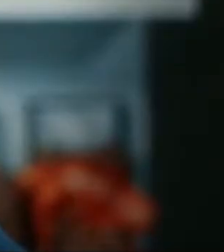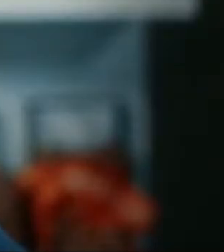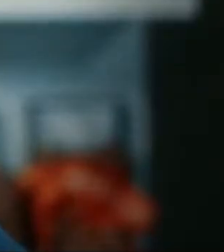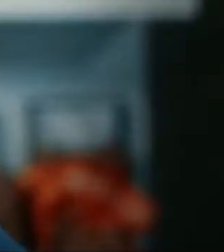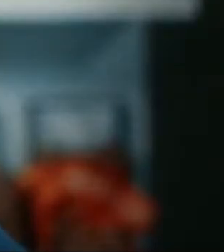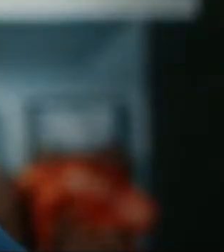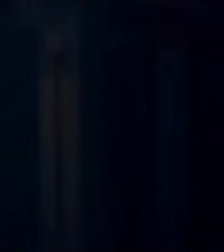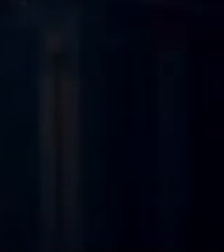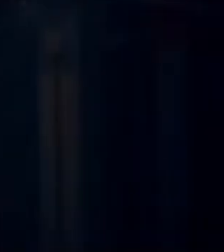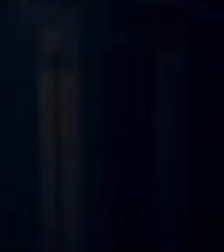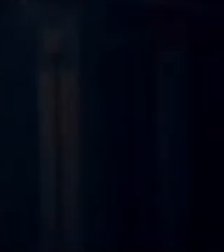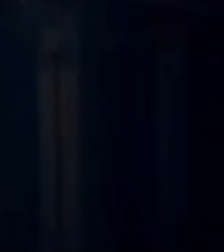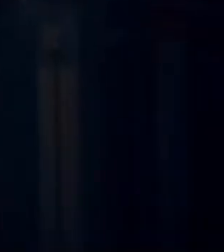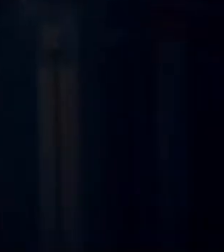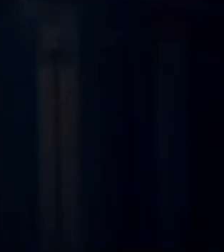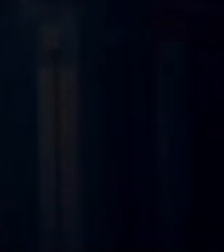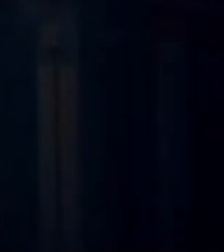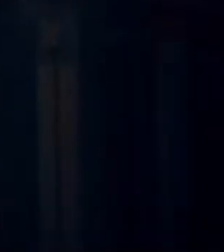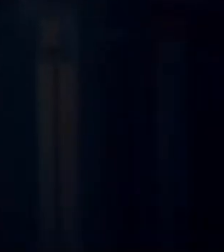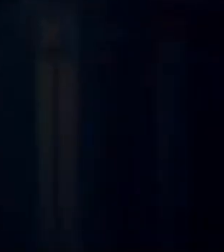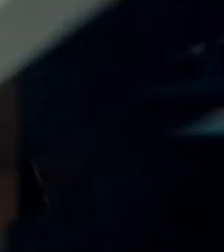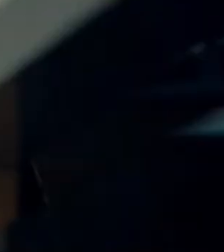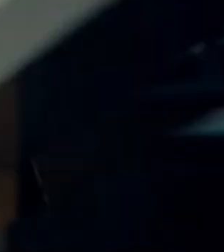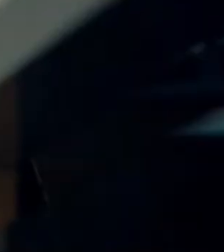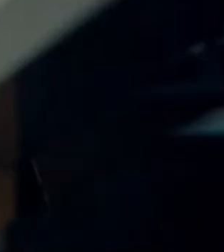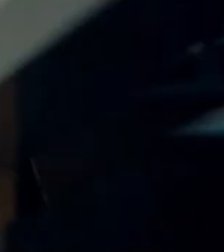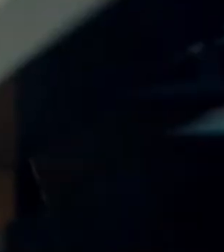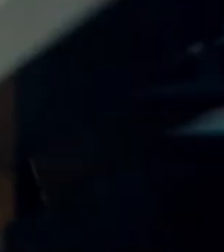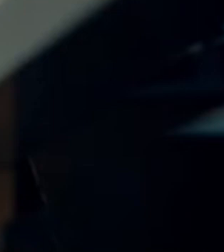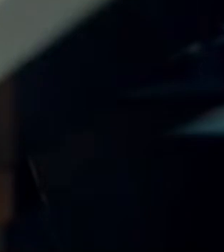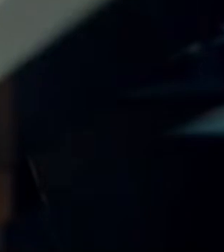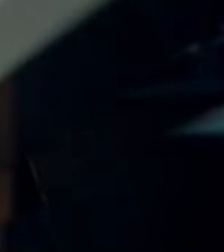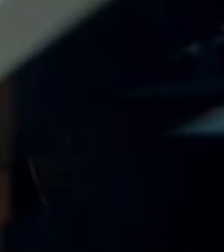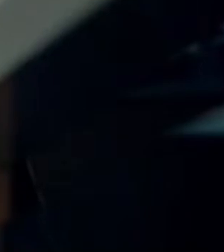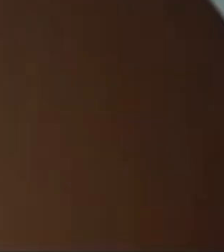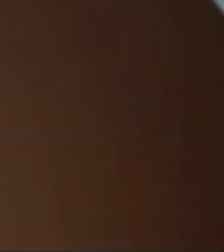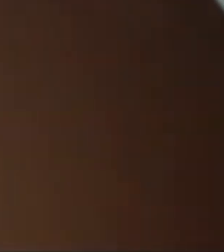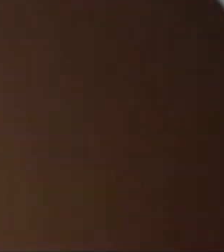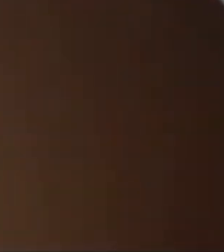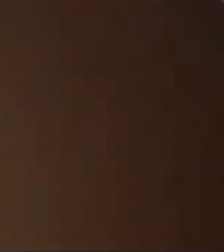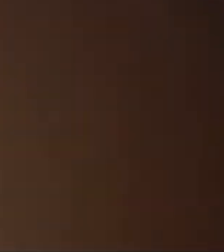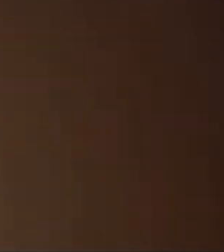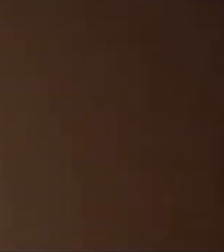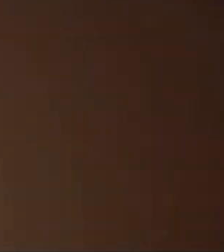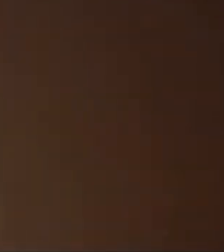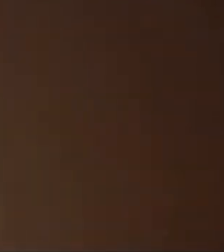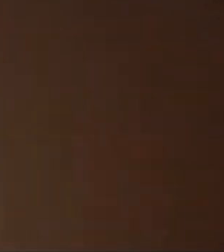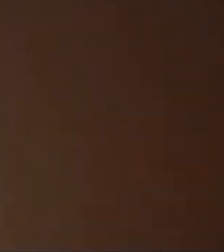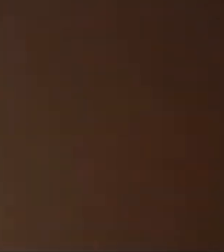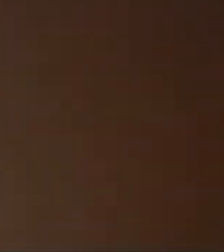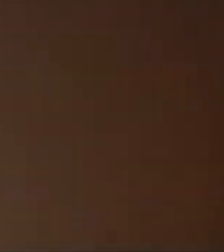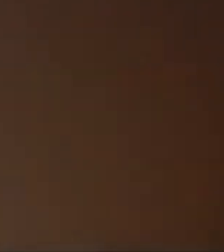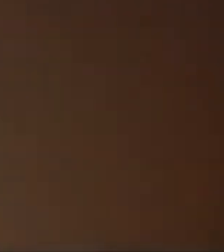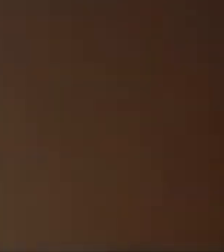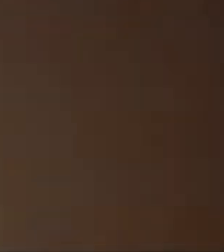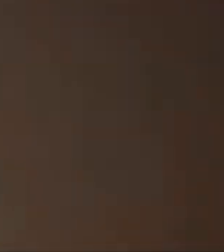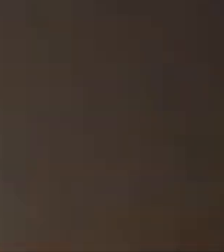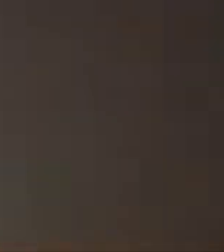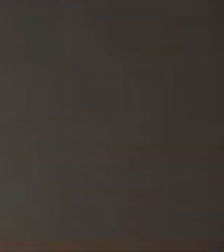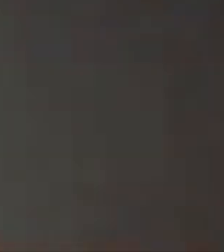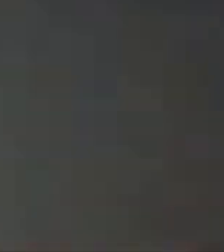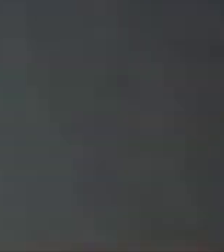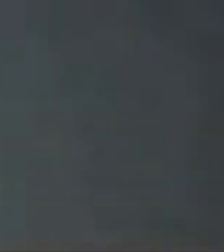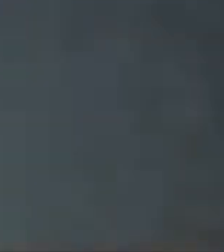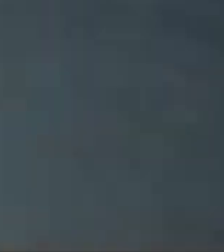Um novo tempo Deus tem Filho meu Tudo aquilo que